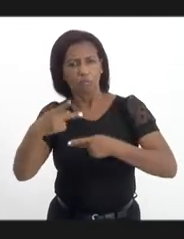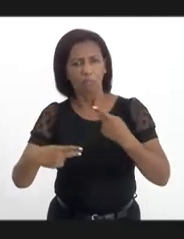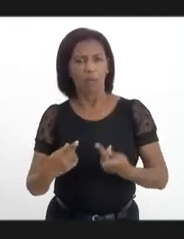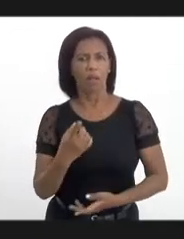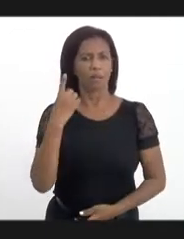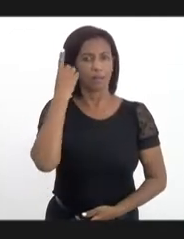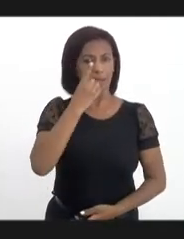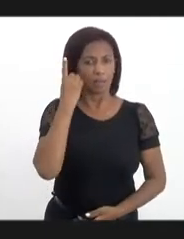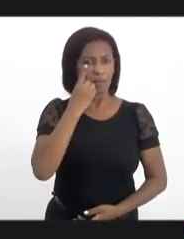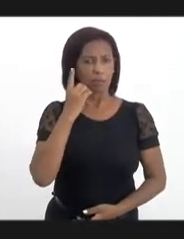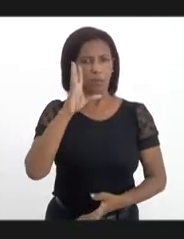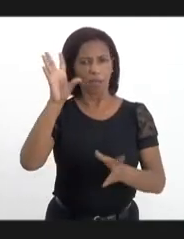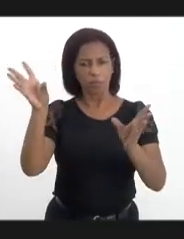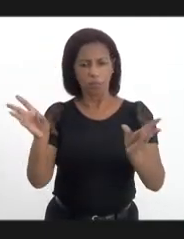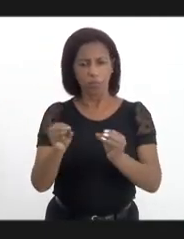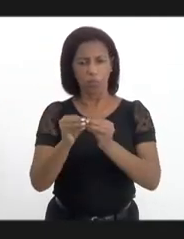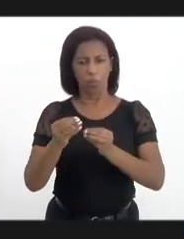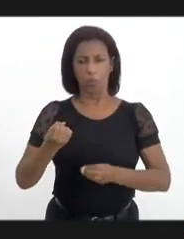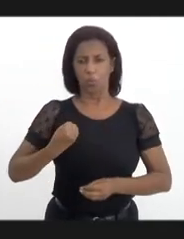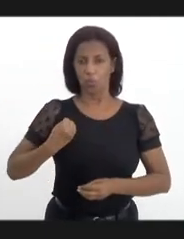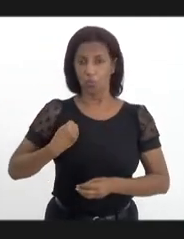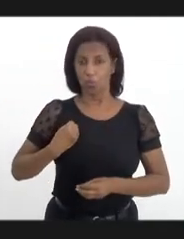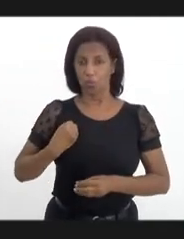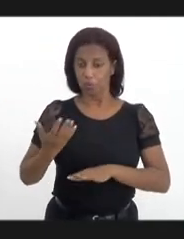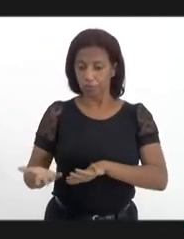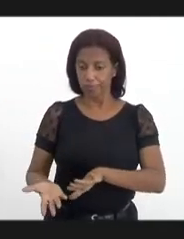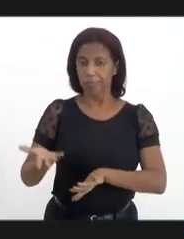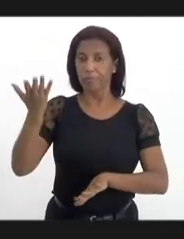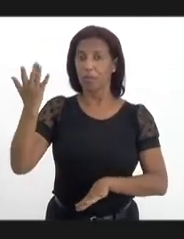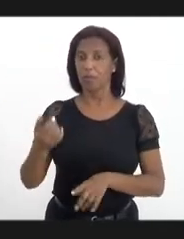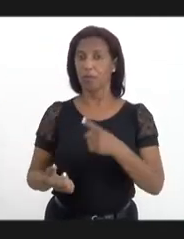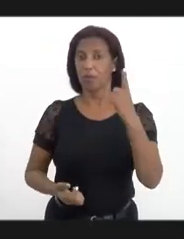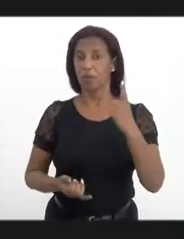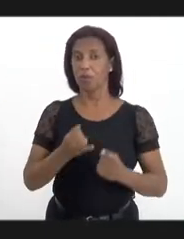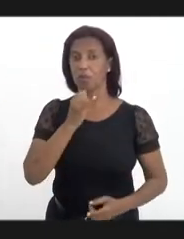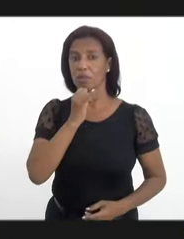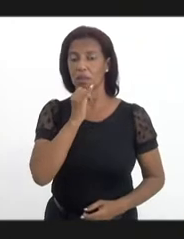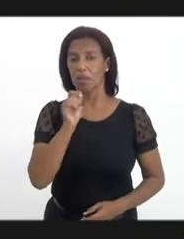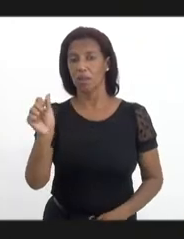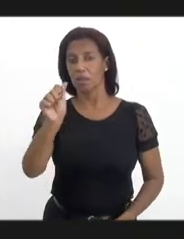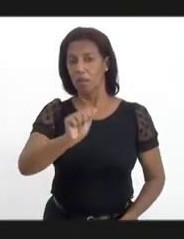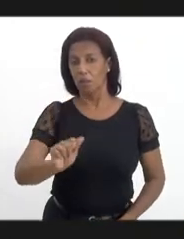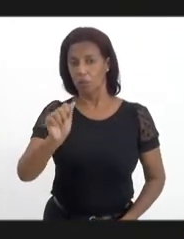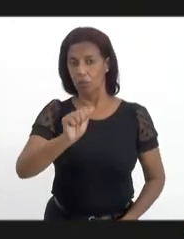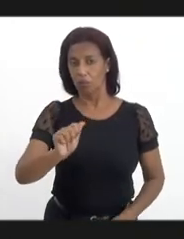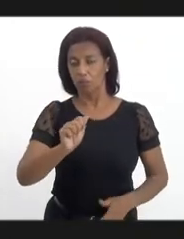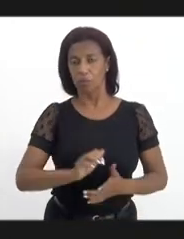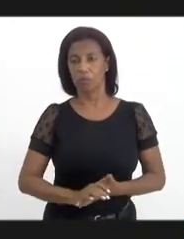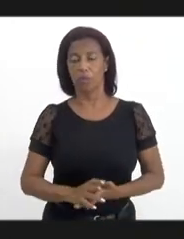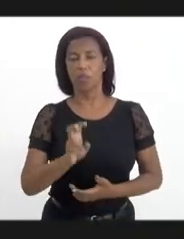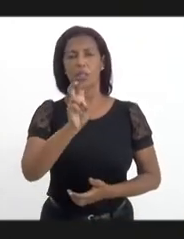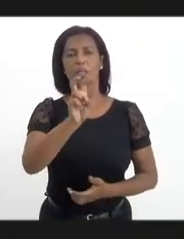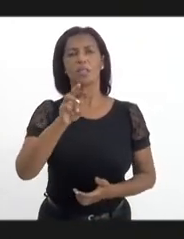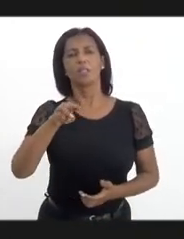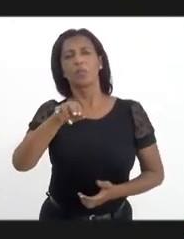óbvio que os números são absolutamente gritantes. Eu vou dar um exemplo, em agosto, não